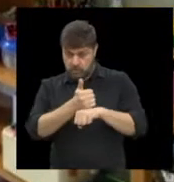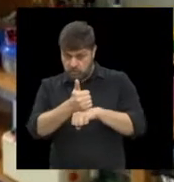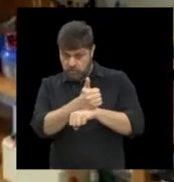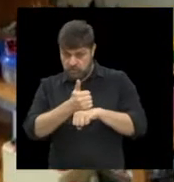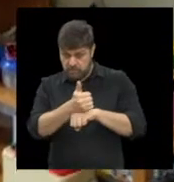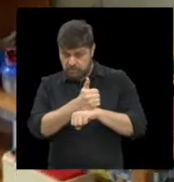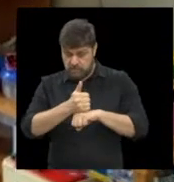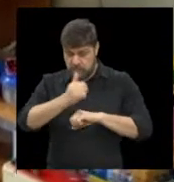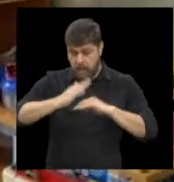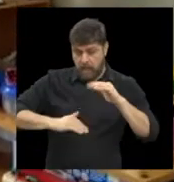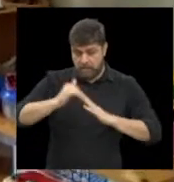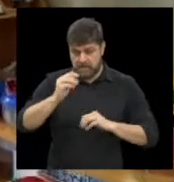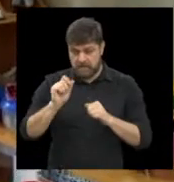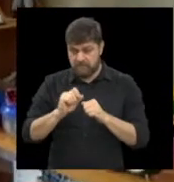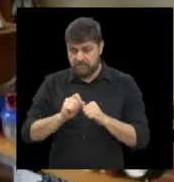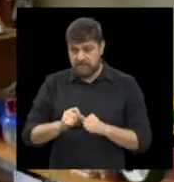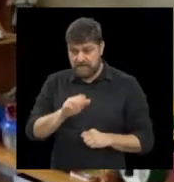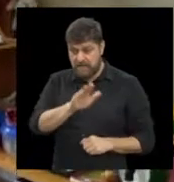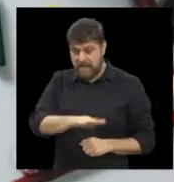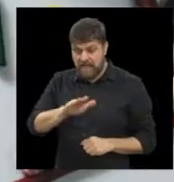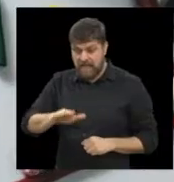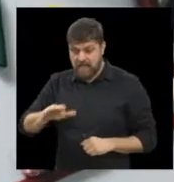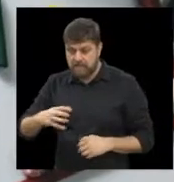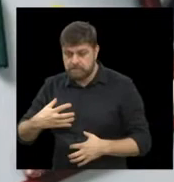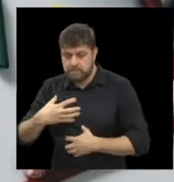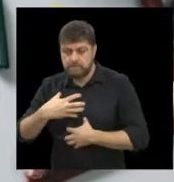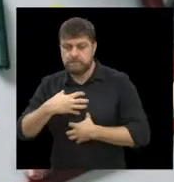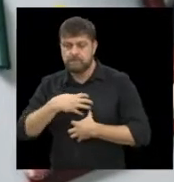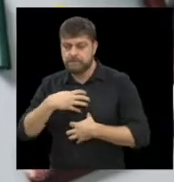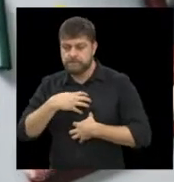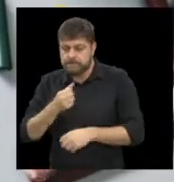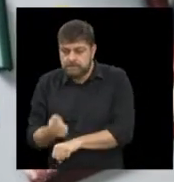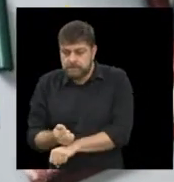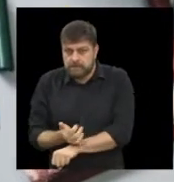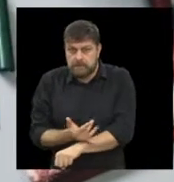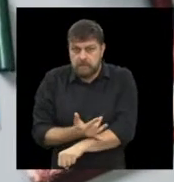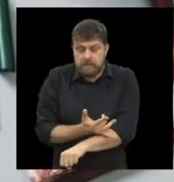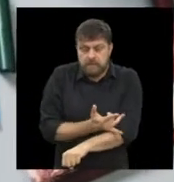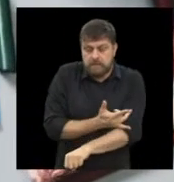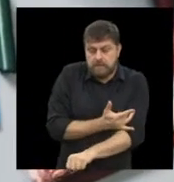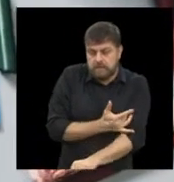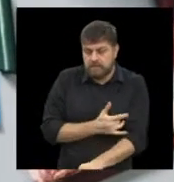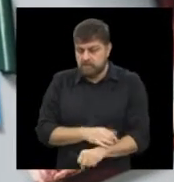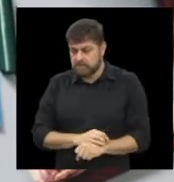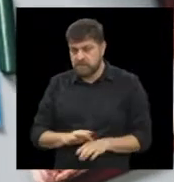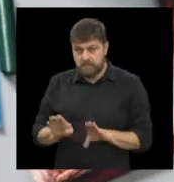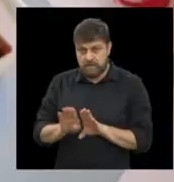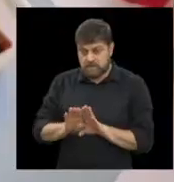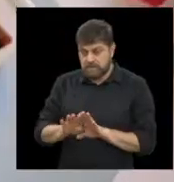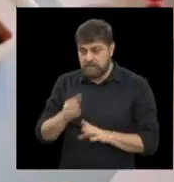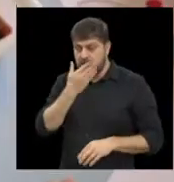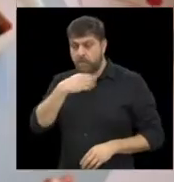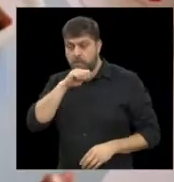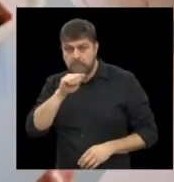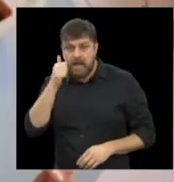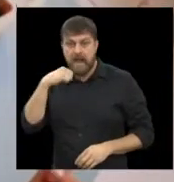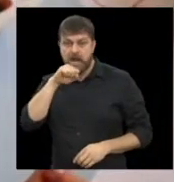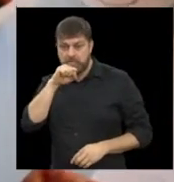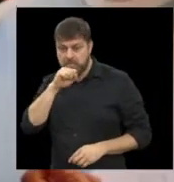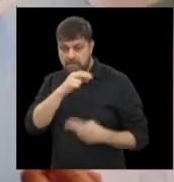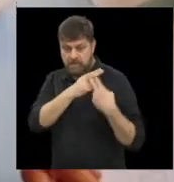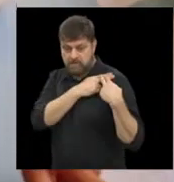profissionais fazem uma alfabetização emocional das crianças e, ao mesmo tempo, ensinam os pais ou